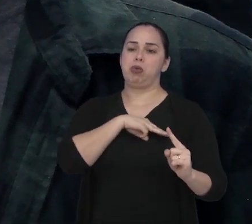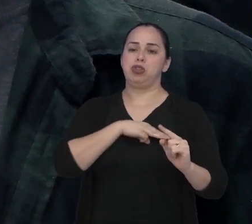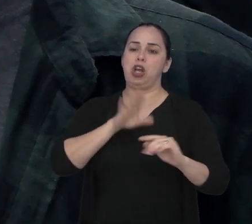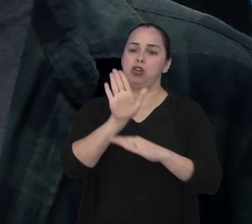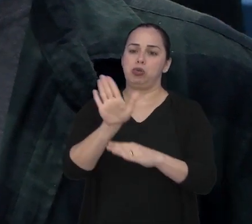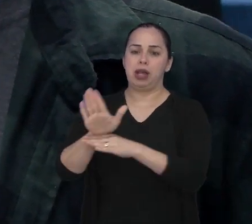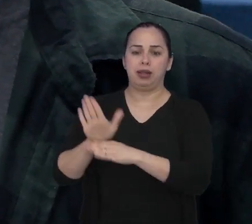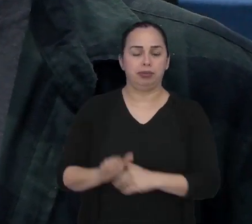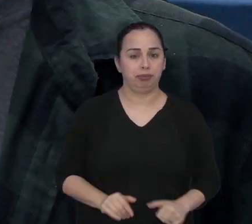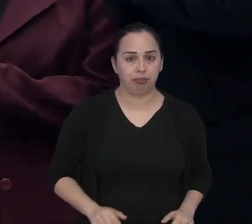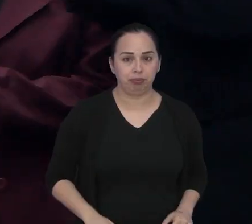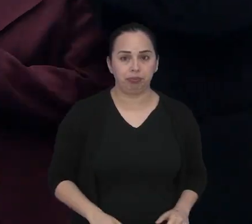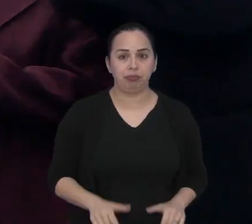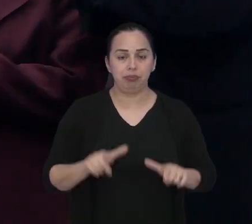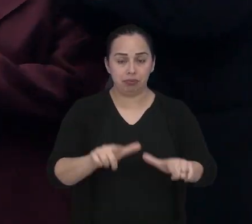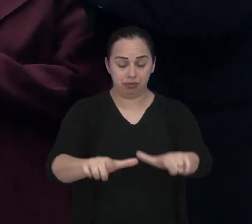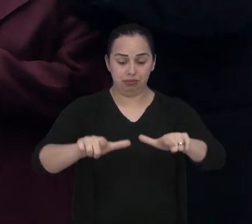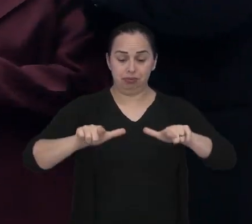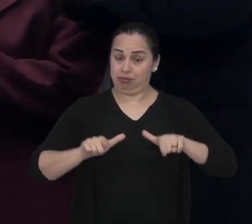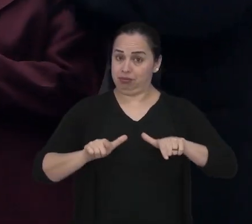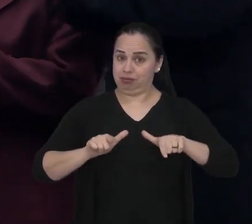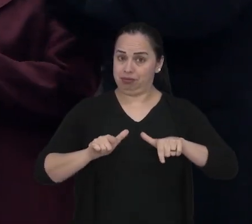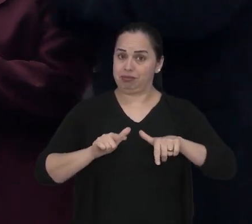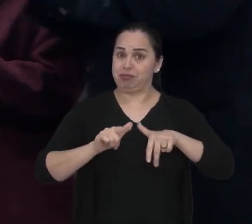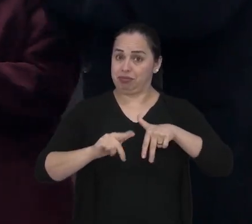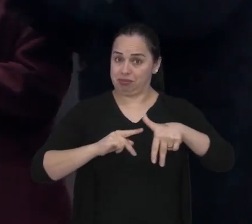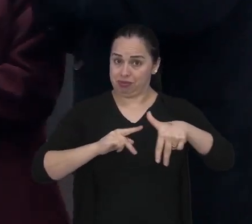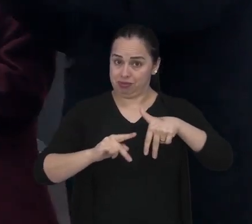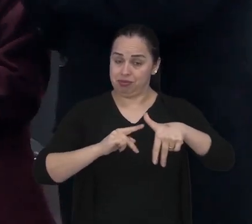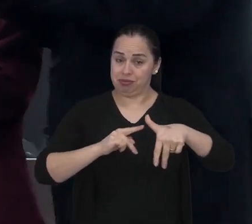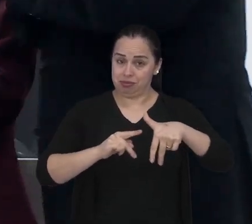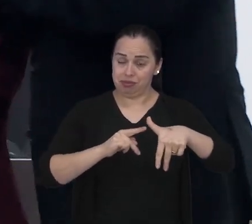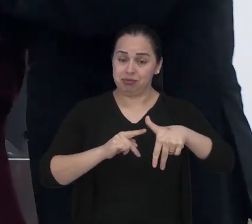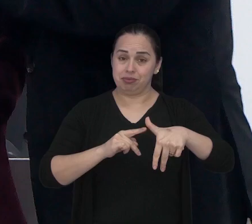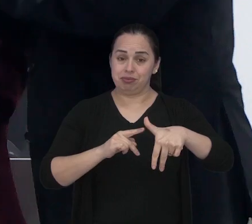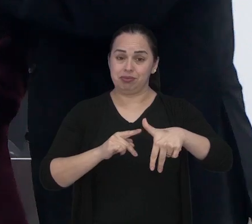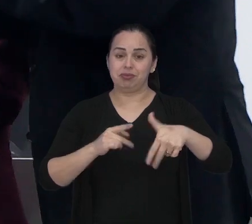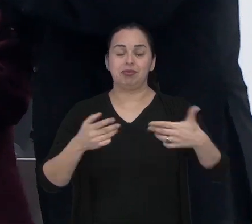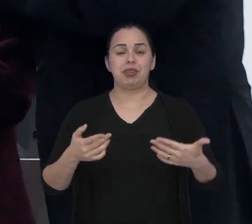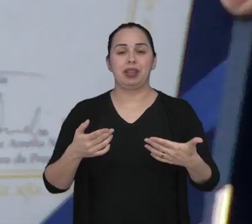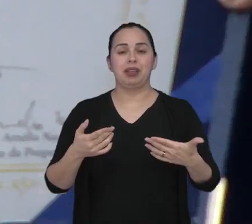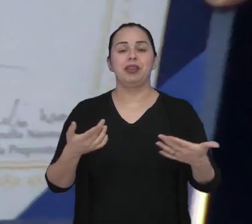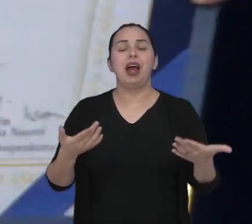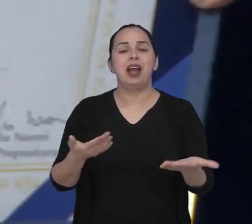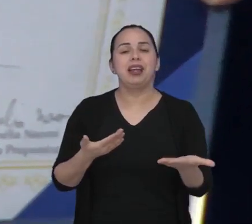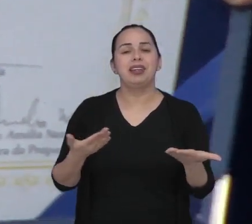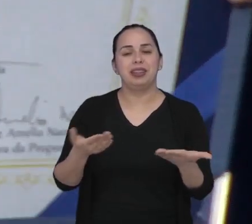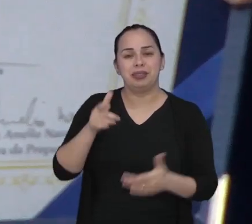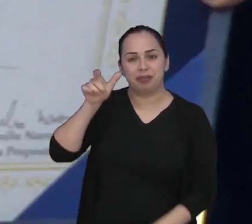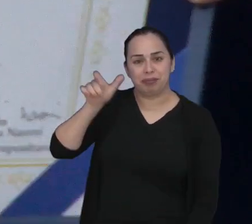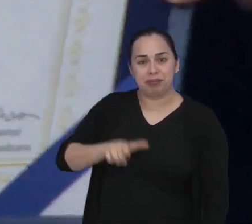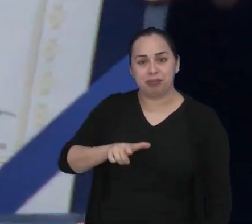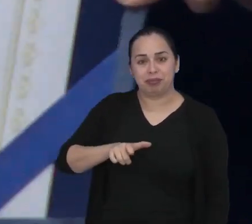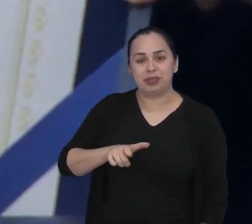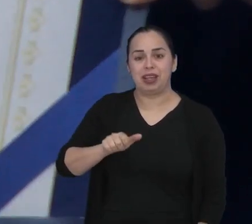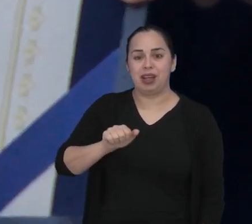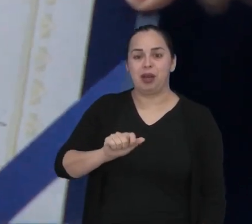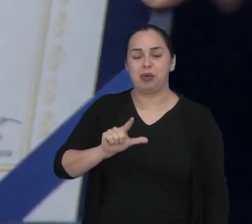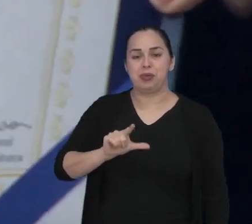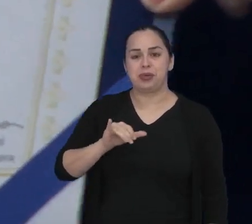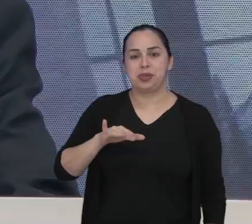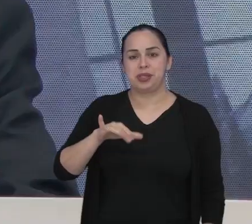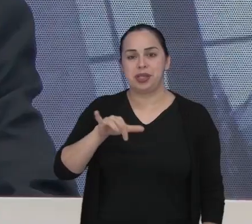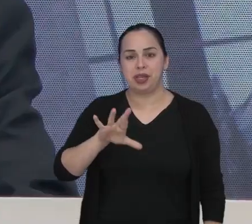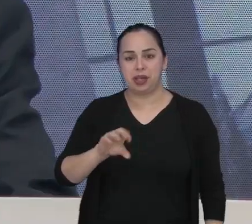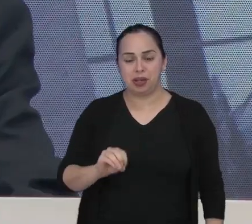ajudar o próximo. Depois de receber o título das mãos da vereadora Amélia Naomi, o homenageado ao Círio José